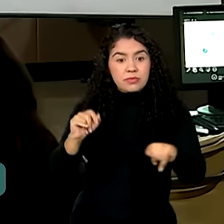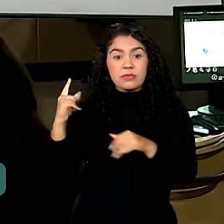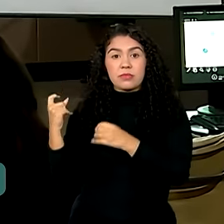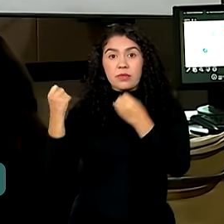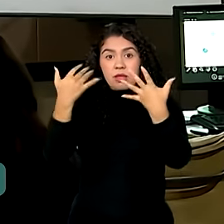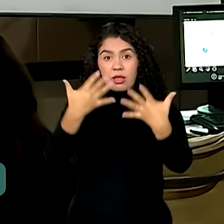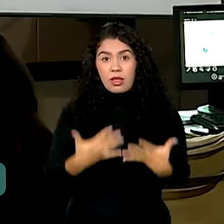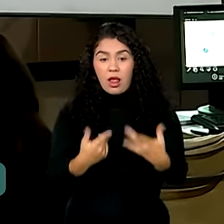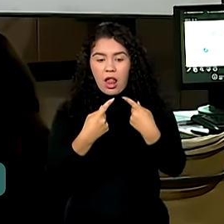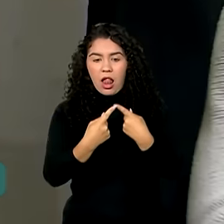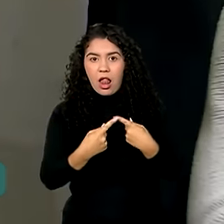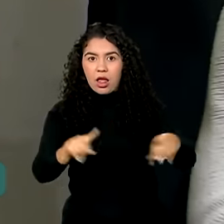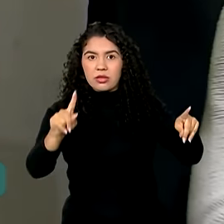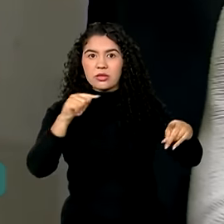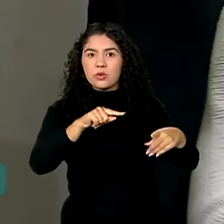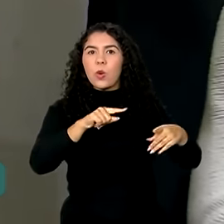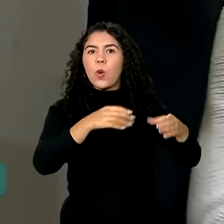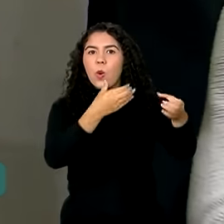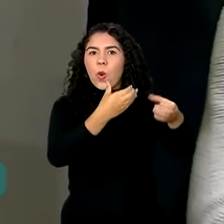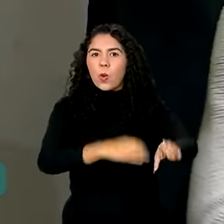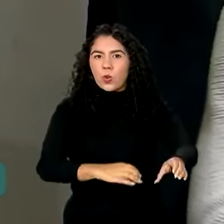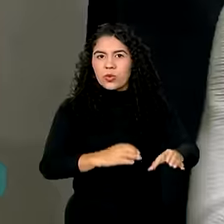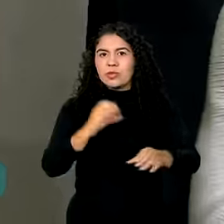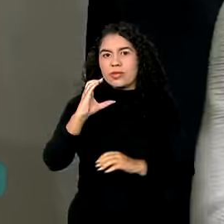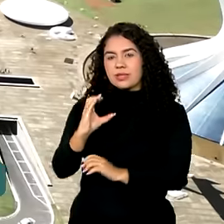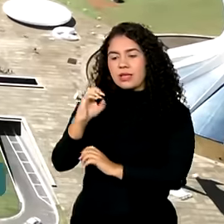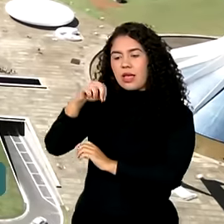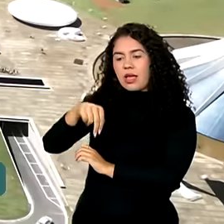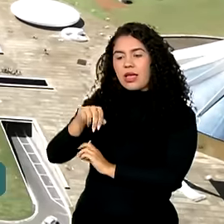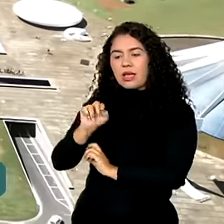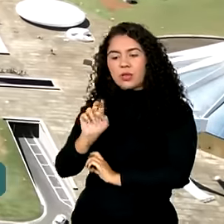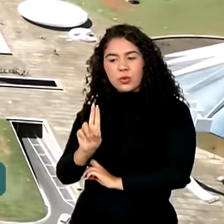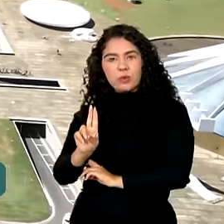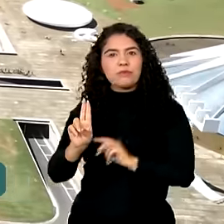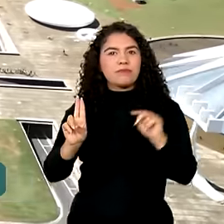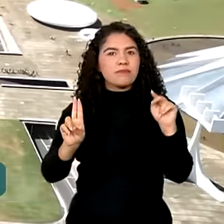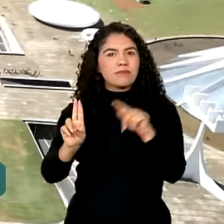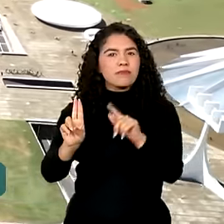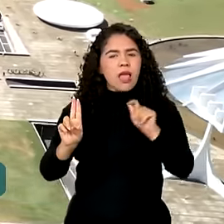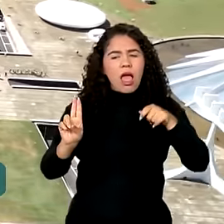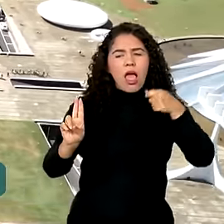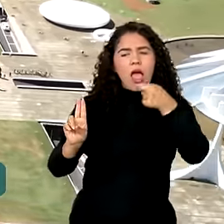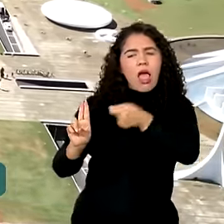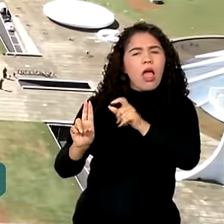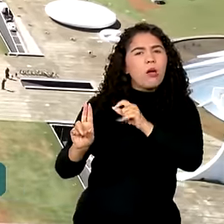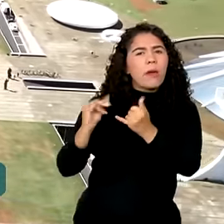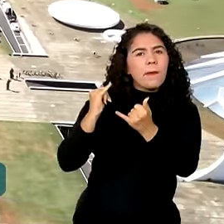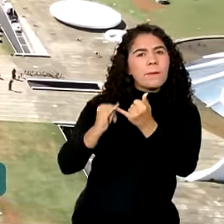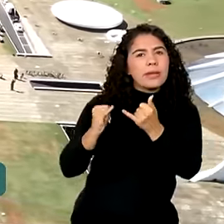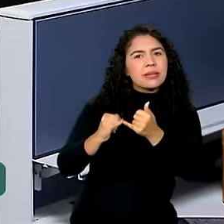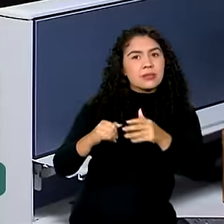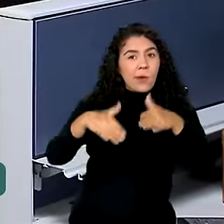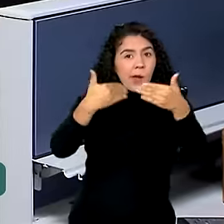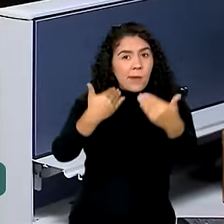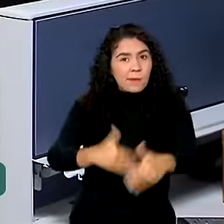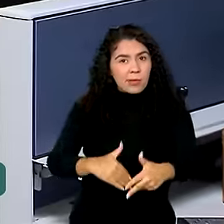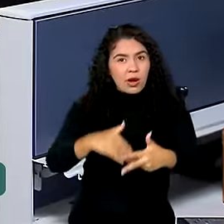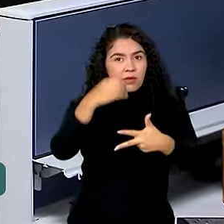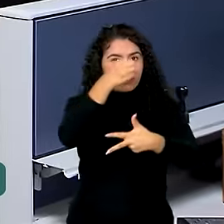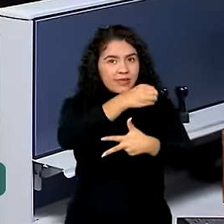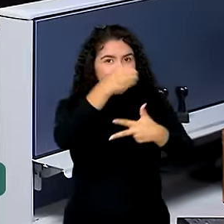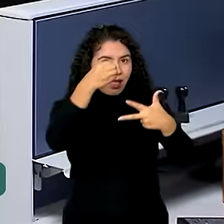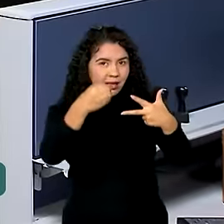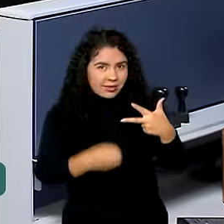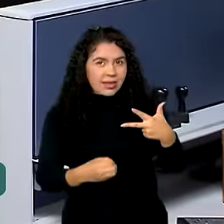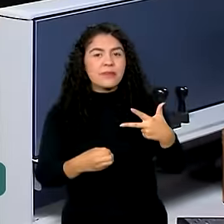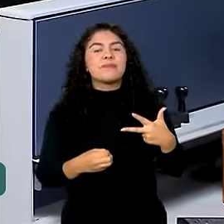lançado, o concurso público nacional unificado ganhou o apelido de Enem dos Concursos. Isso porque é o